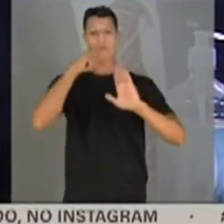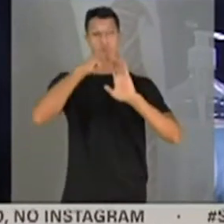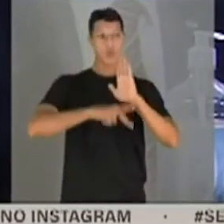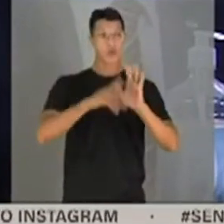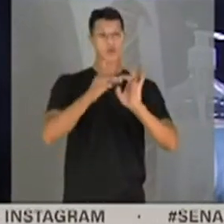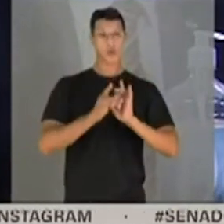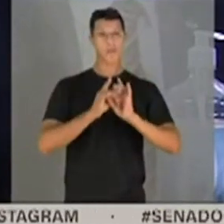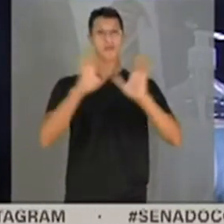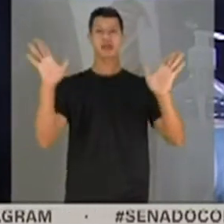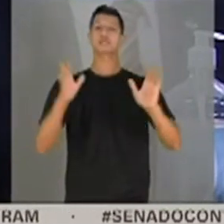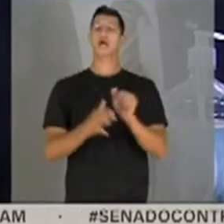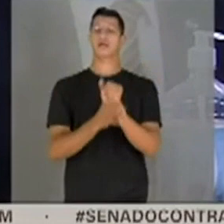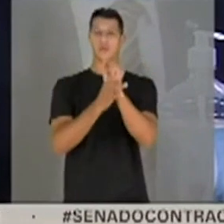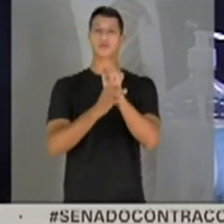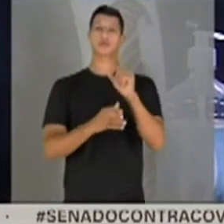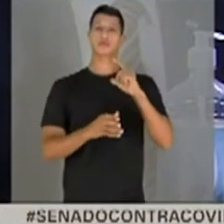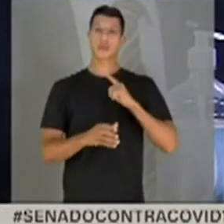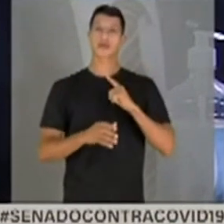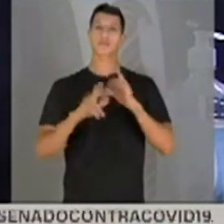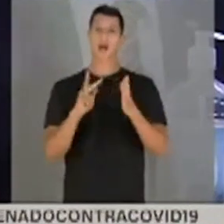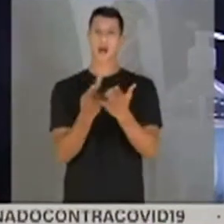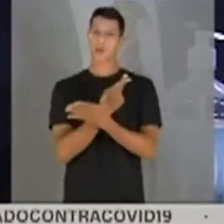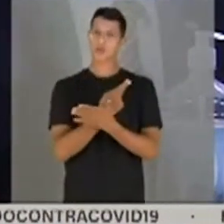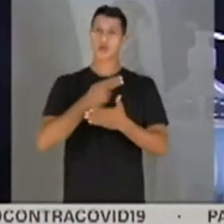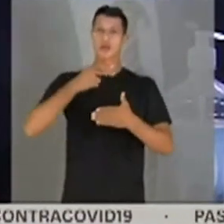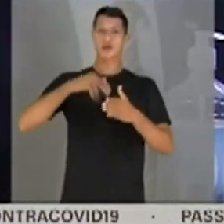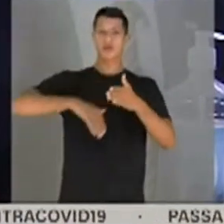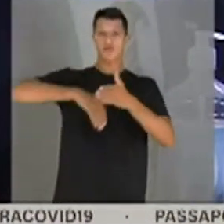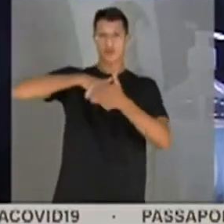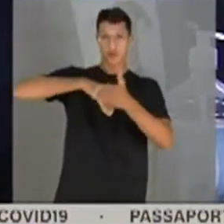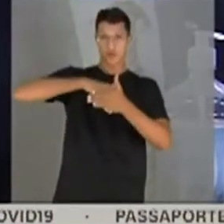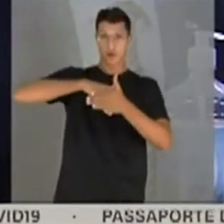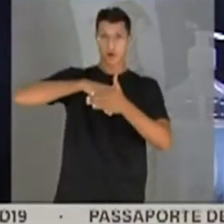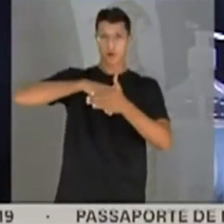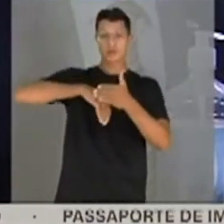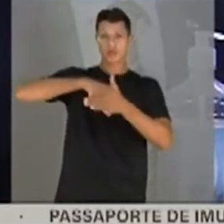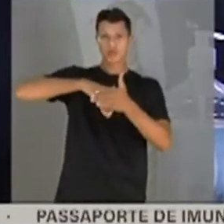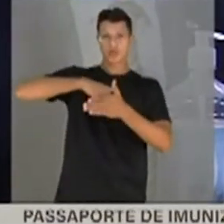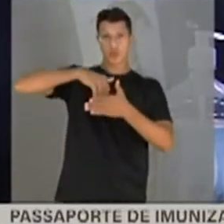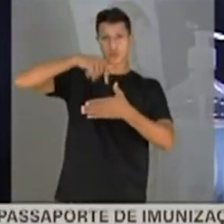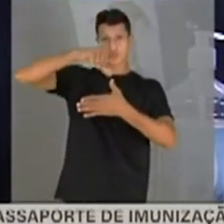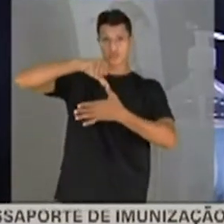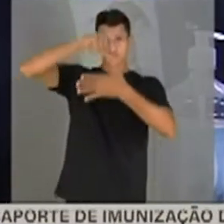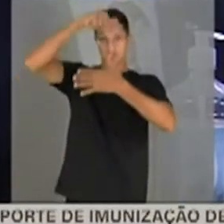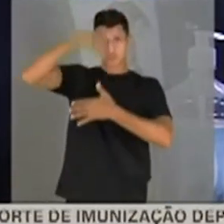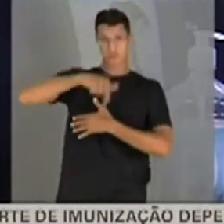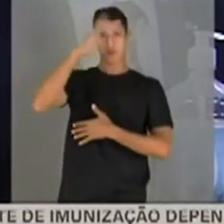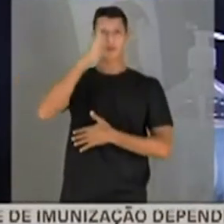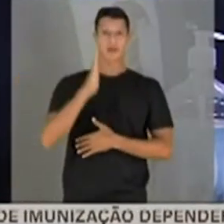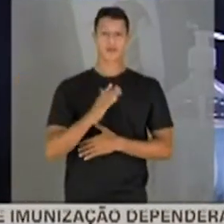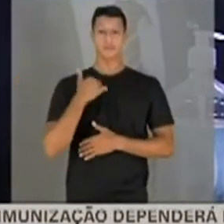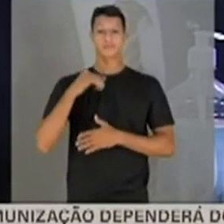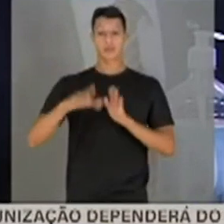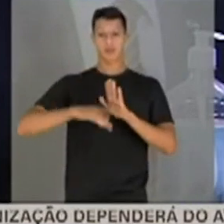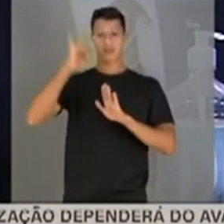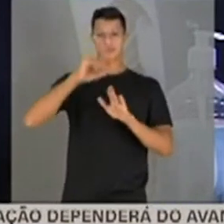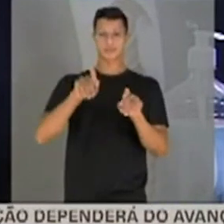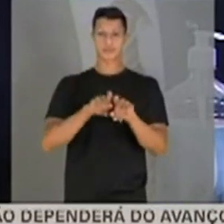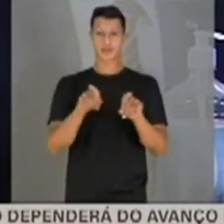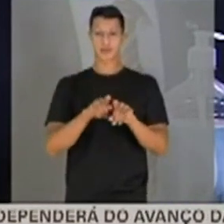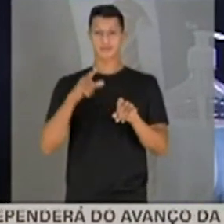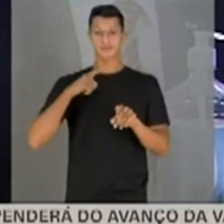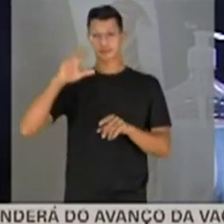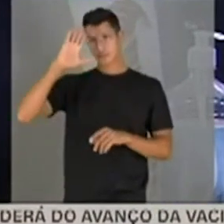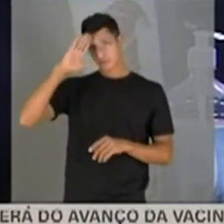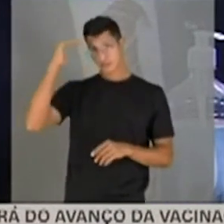a segurança para a ocorrência dos jogos no Brasil. Destaco também que as